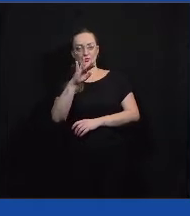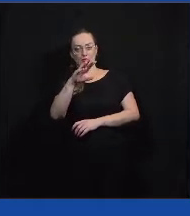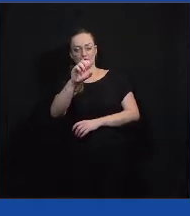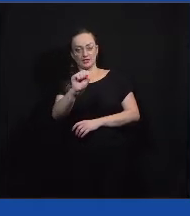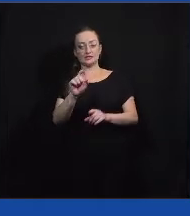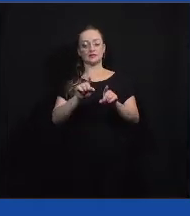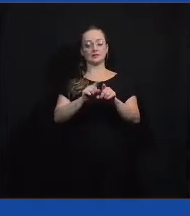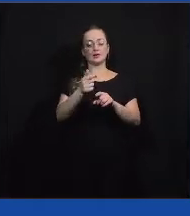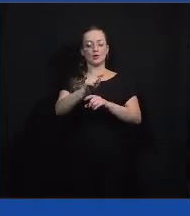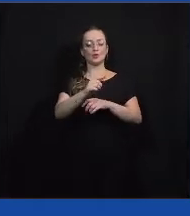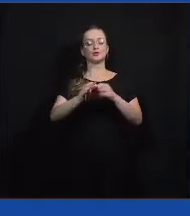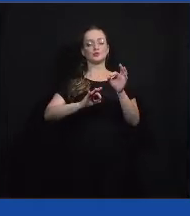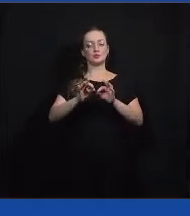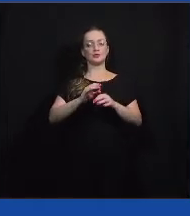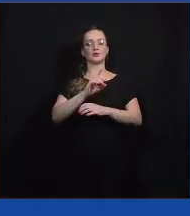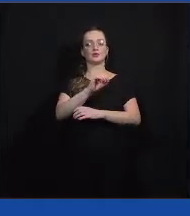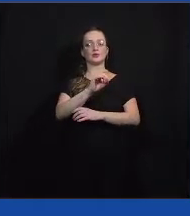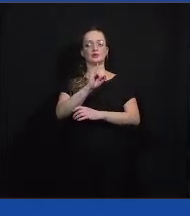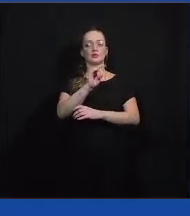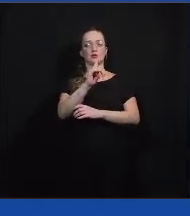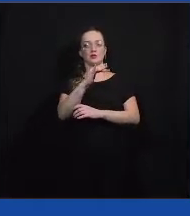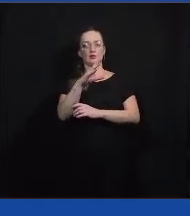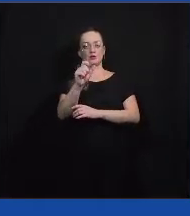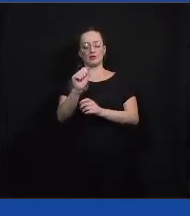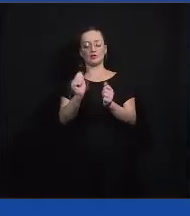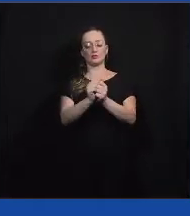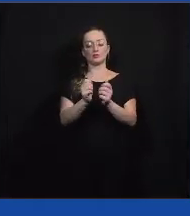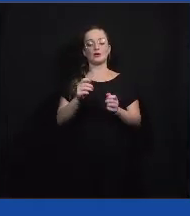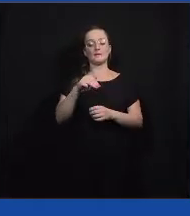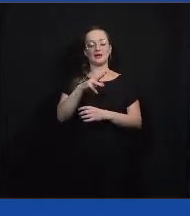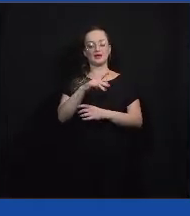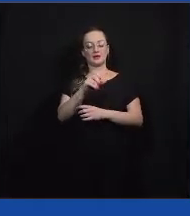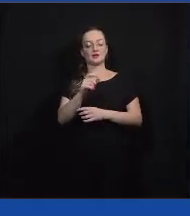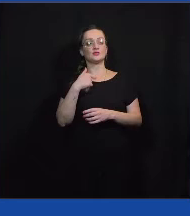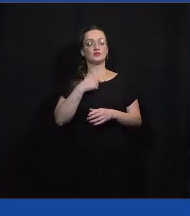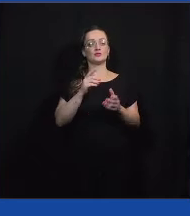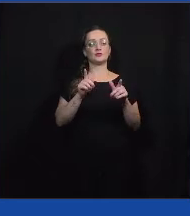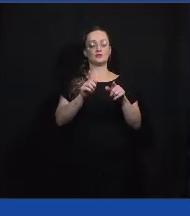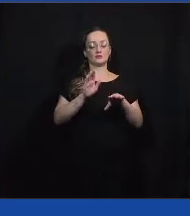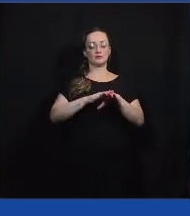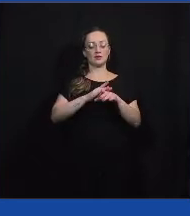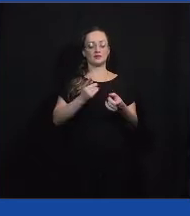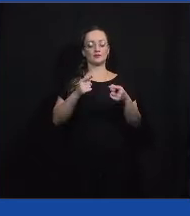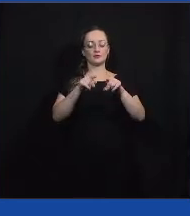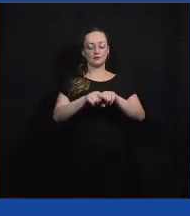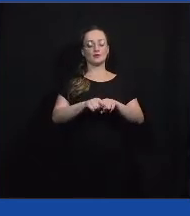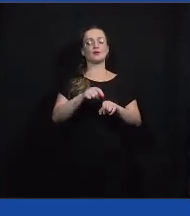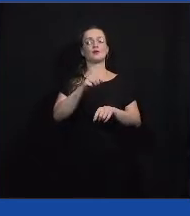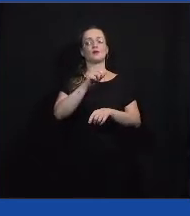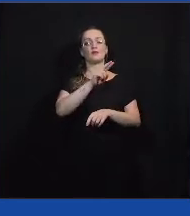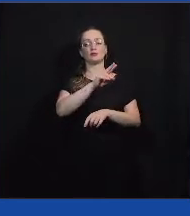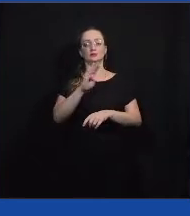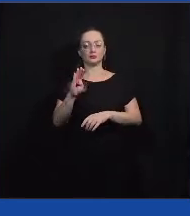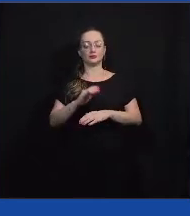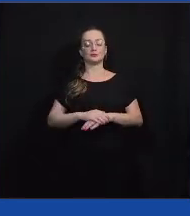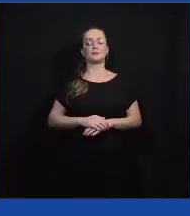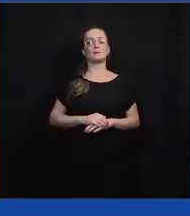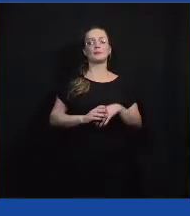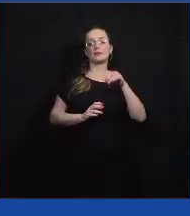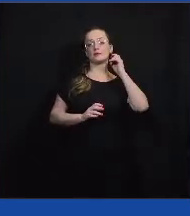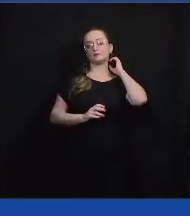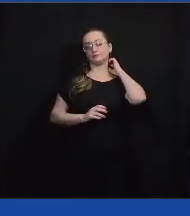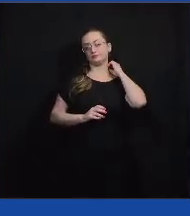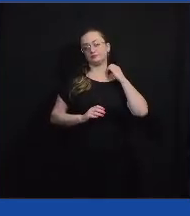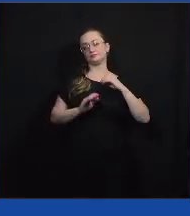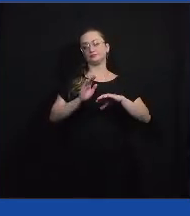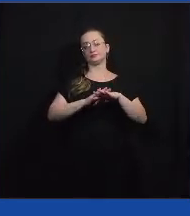o Dialoga Três Marias, que a gente fez em parceria com a Votorantim no município de Três Marias, Minas Gerais, para formar novas